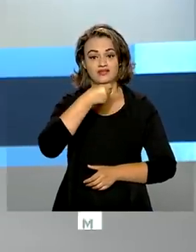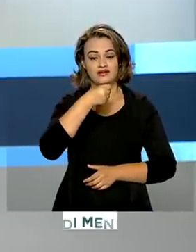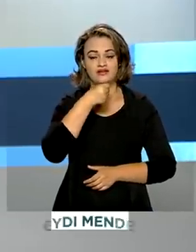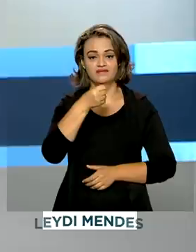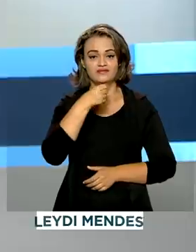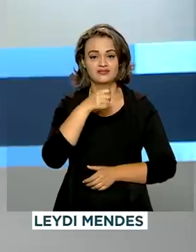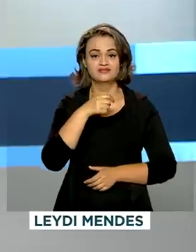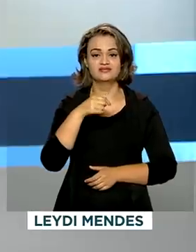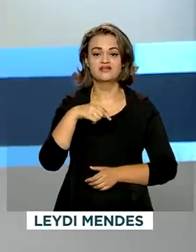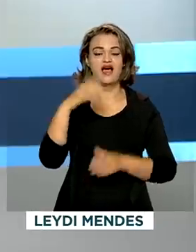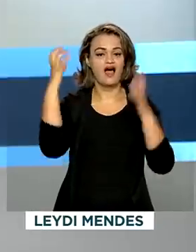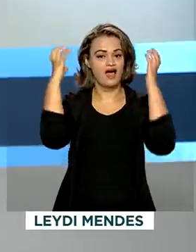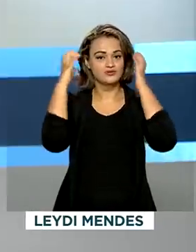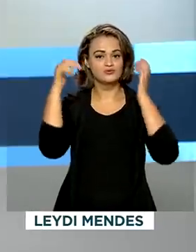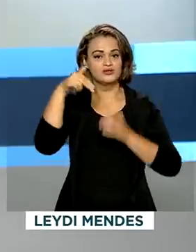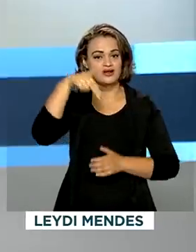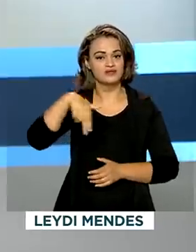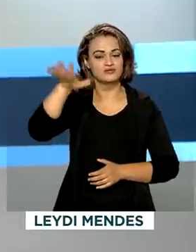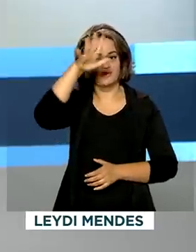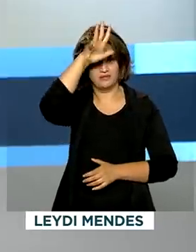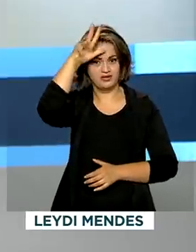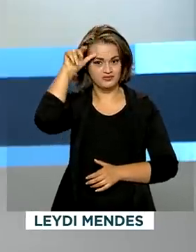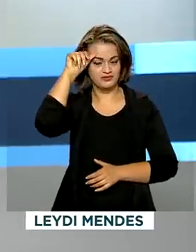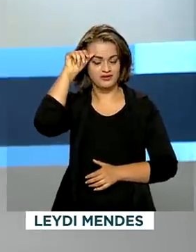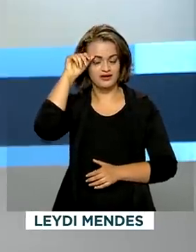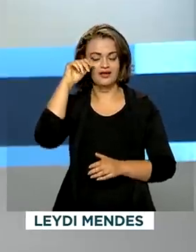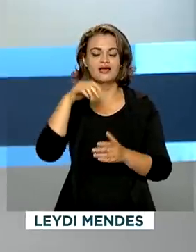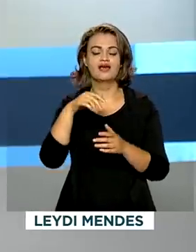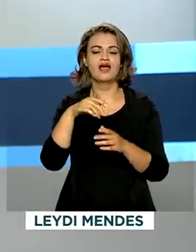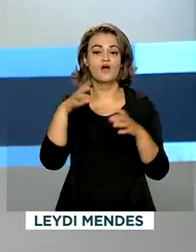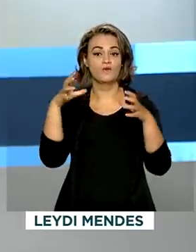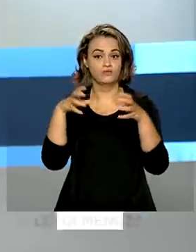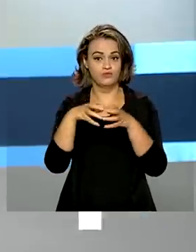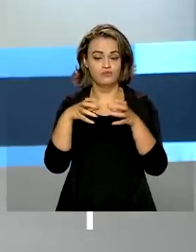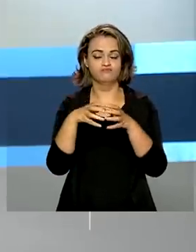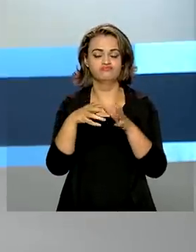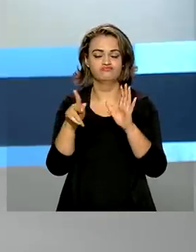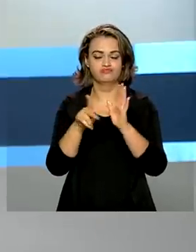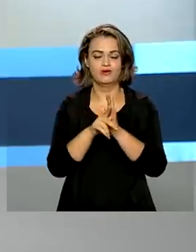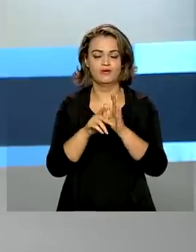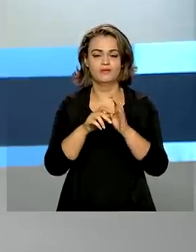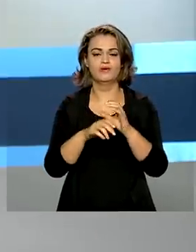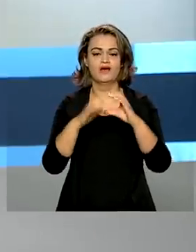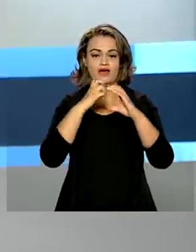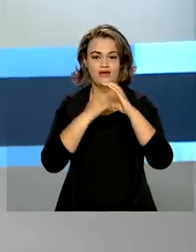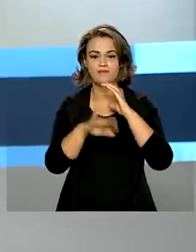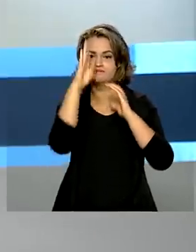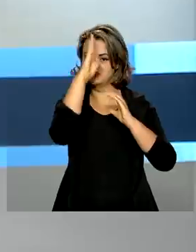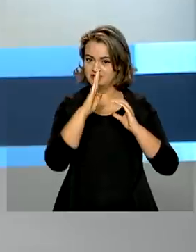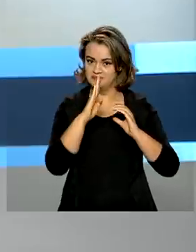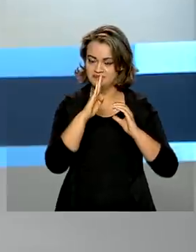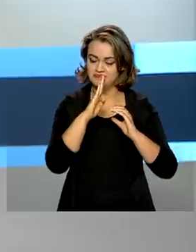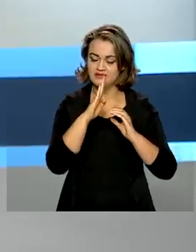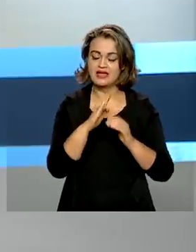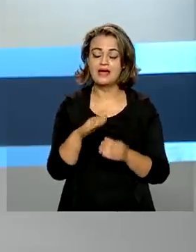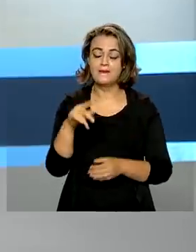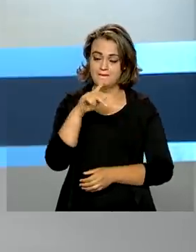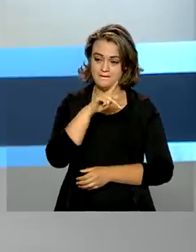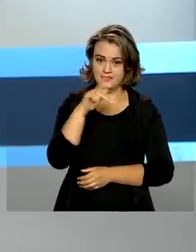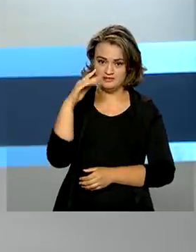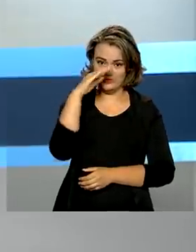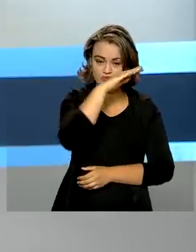exclusiva à Rádio Nacional da Amazônia, emissora da empresa Brasil de Comunicação. O presidente se recupera de uma